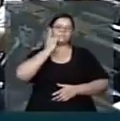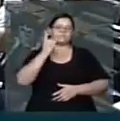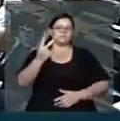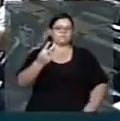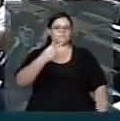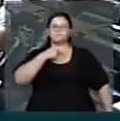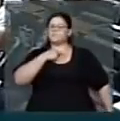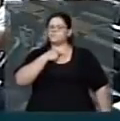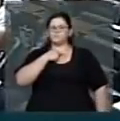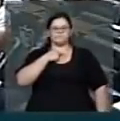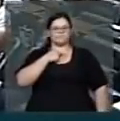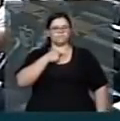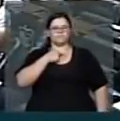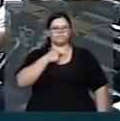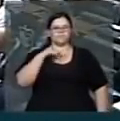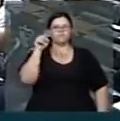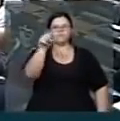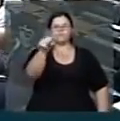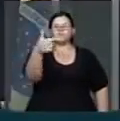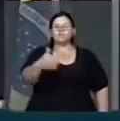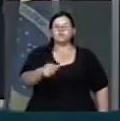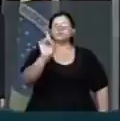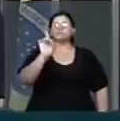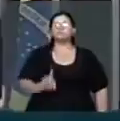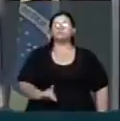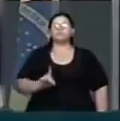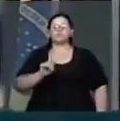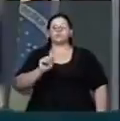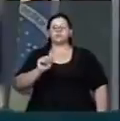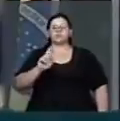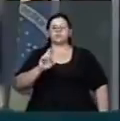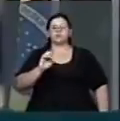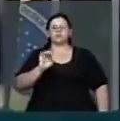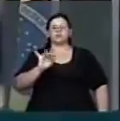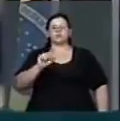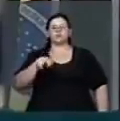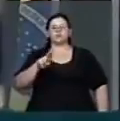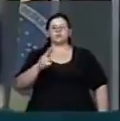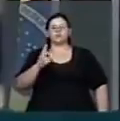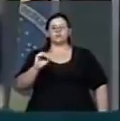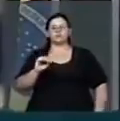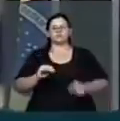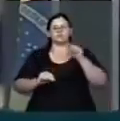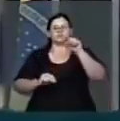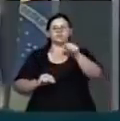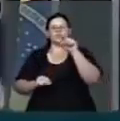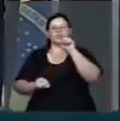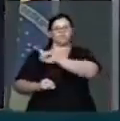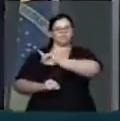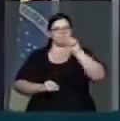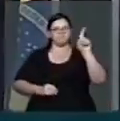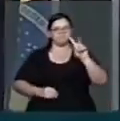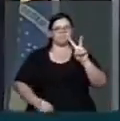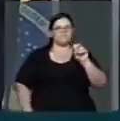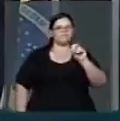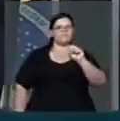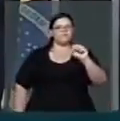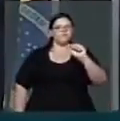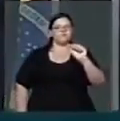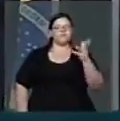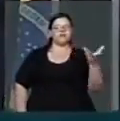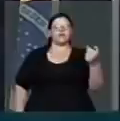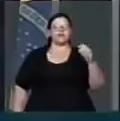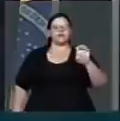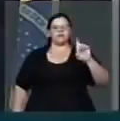Vossa excelência, não tem direito. Garotinho não se pode tratar de excelência. Excelência é uma pessoa que tem algo